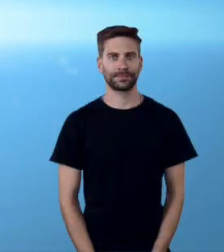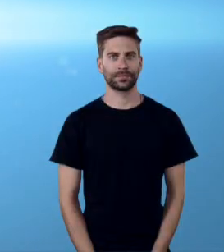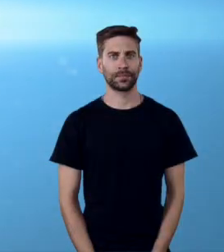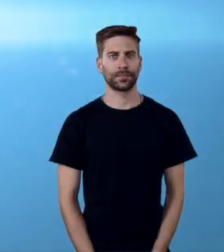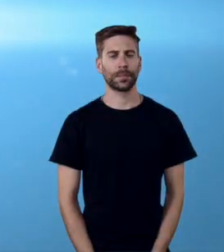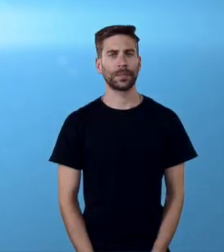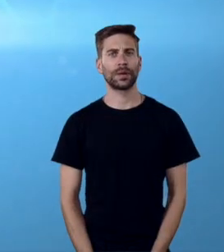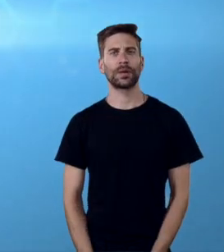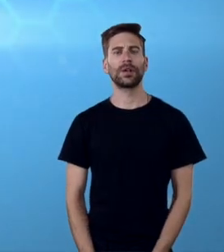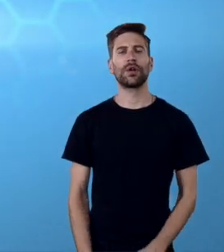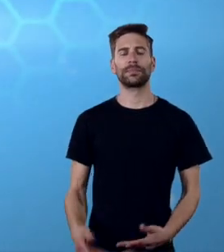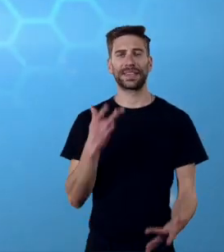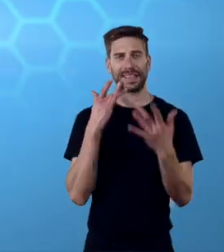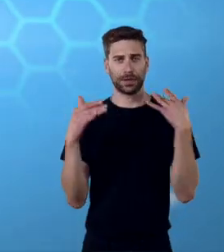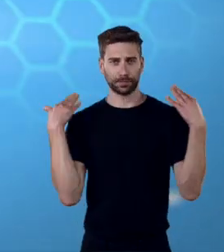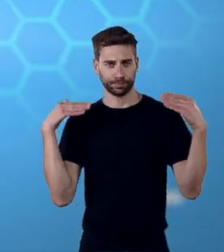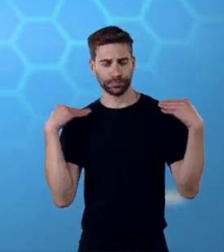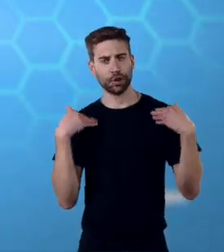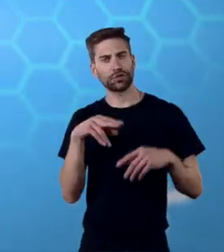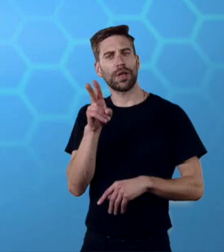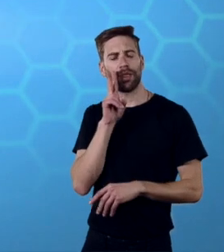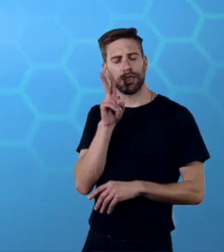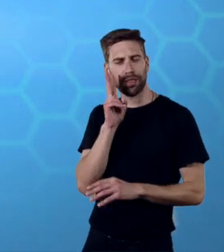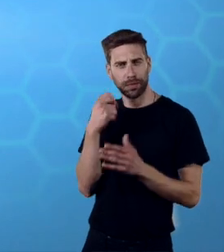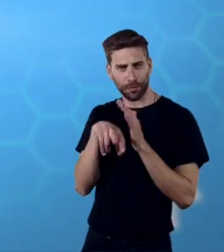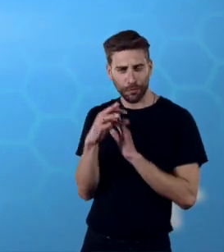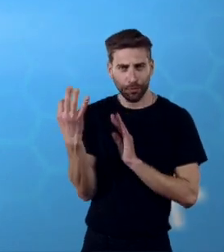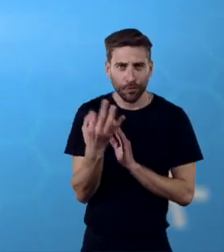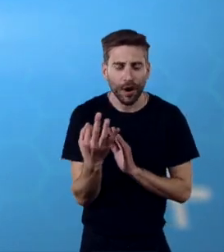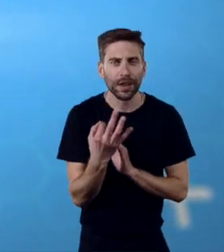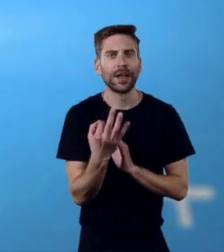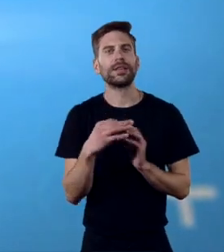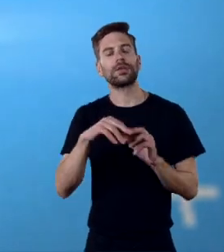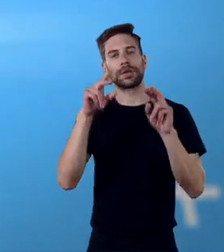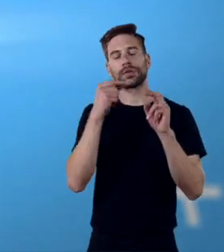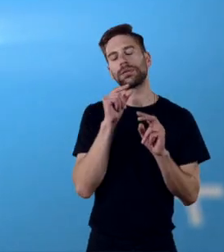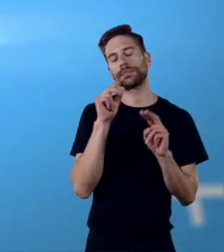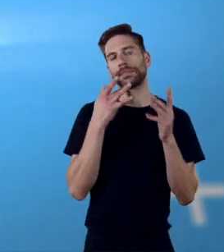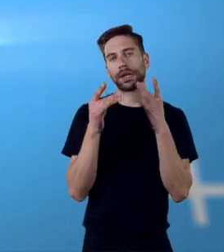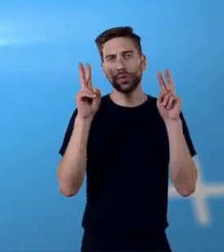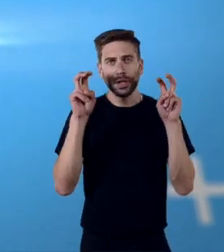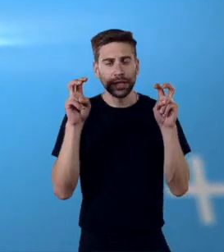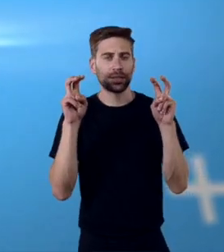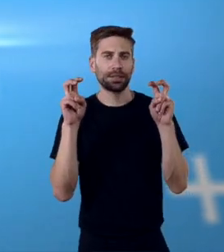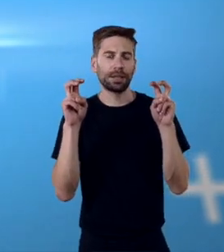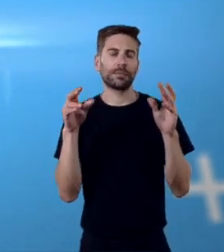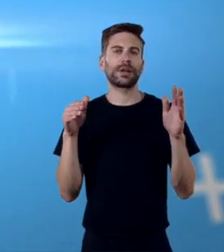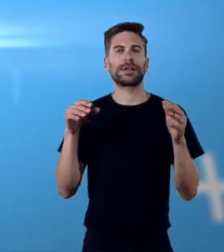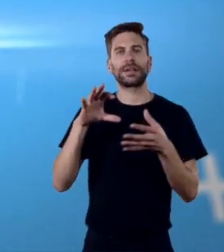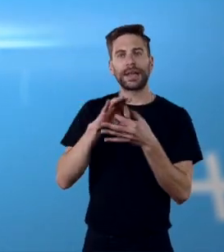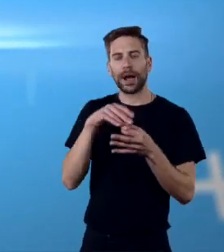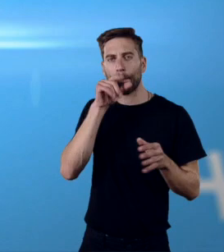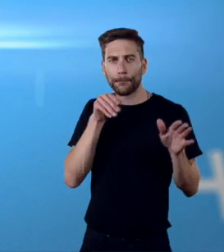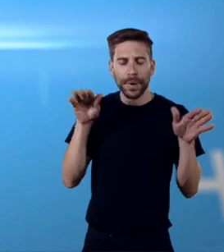Fomos ao ensaio do projeto teatral A Gravidade de um Pássaro, um espetáculo que explora os conceitos de migração e